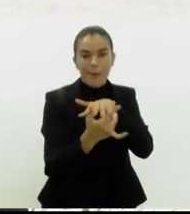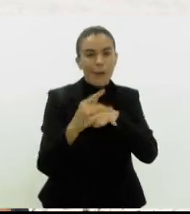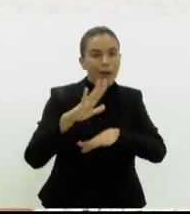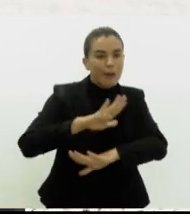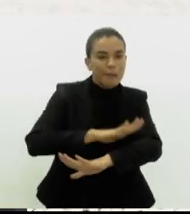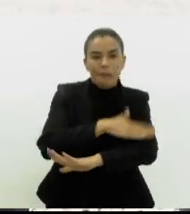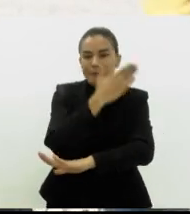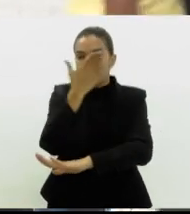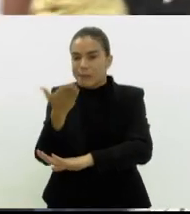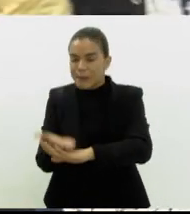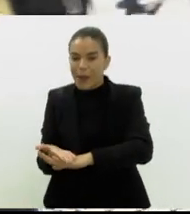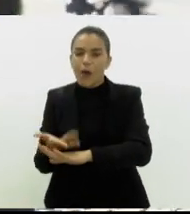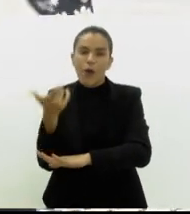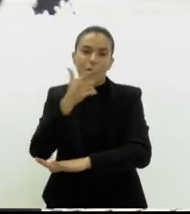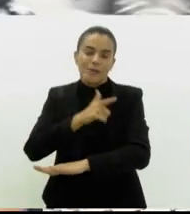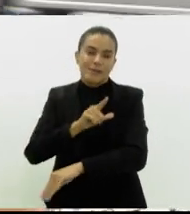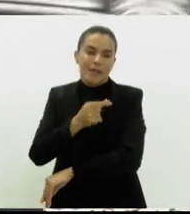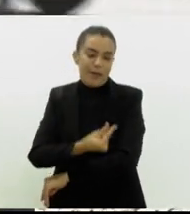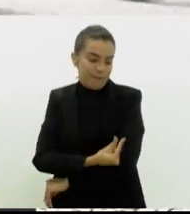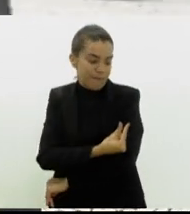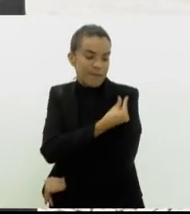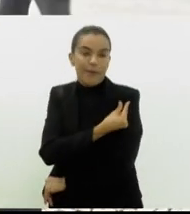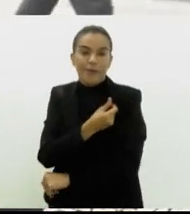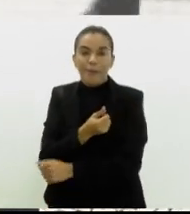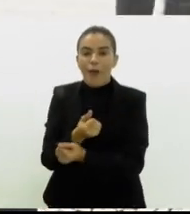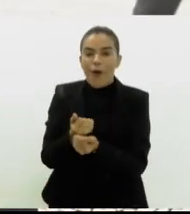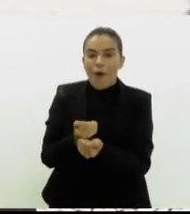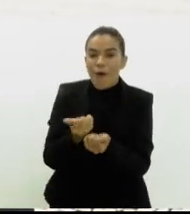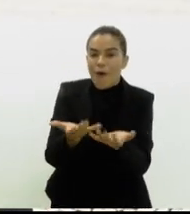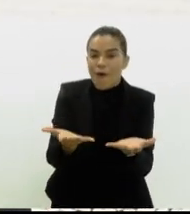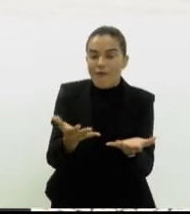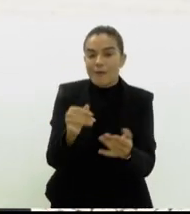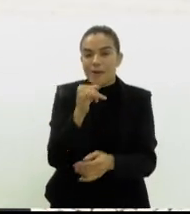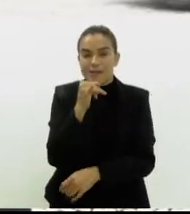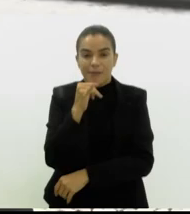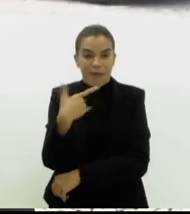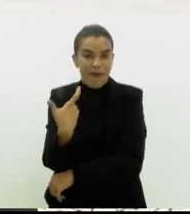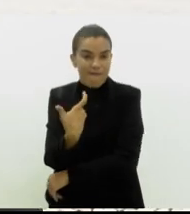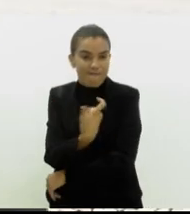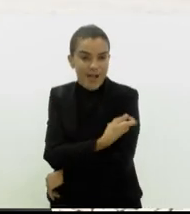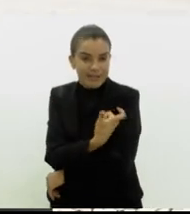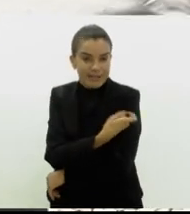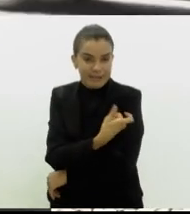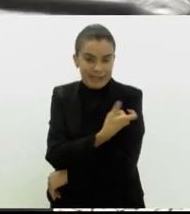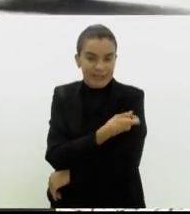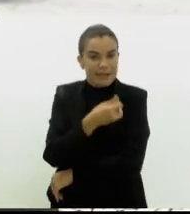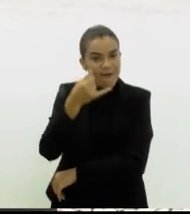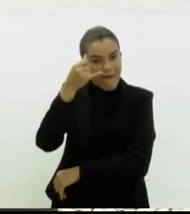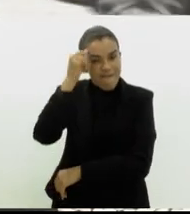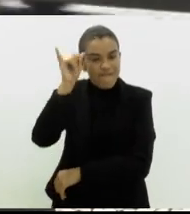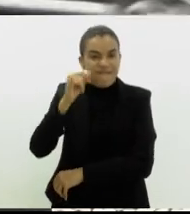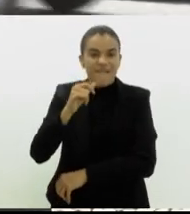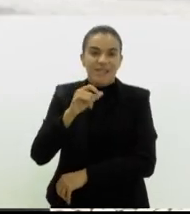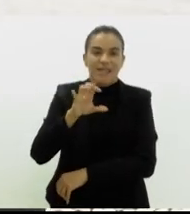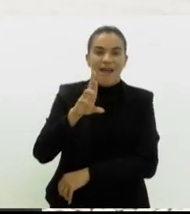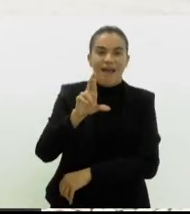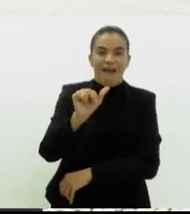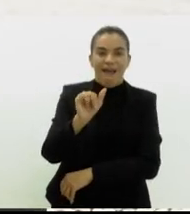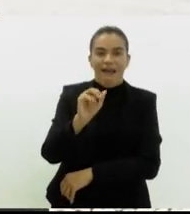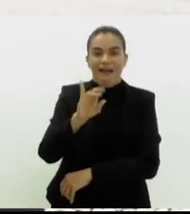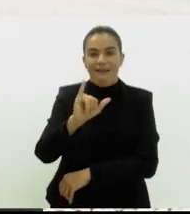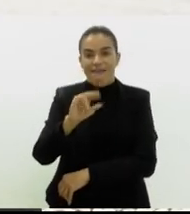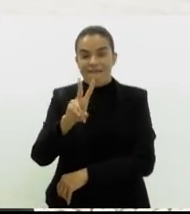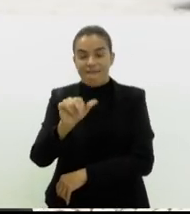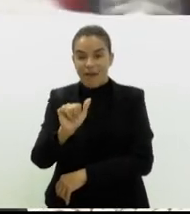inteiro e a gente faz a microchipagem dos animais, além de oferecer vacinação antirrábica. Agora, importante saber também que